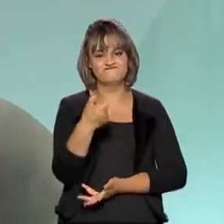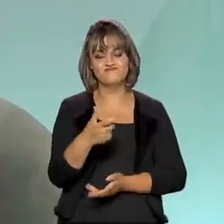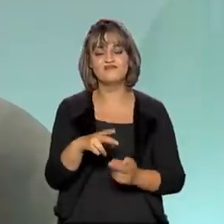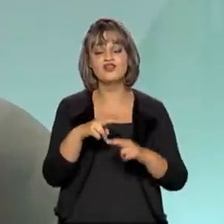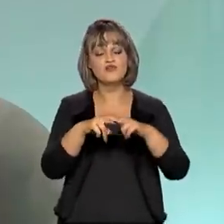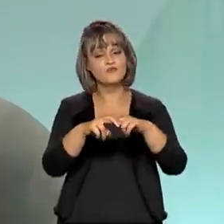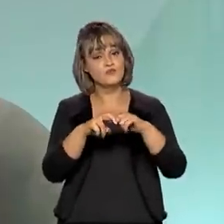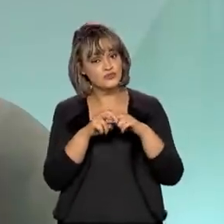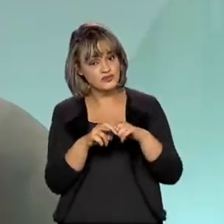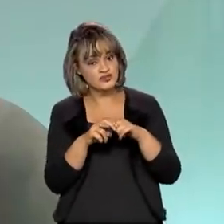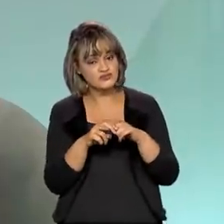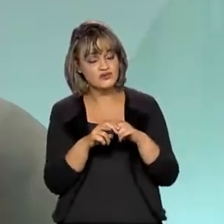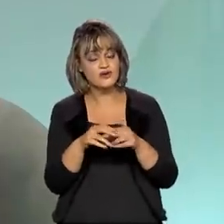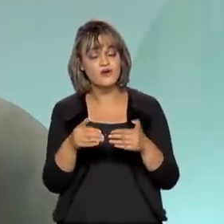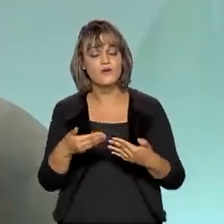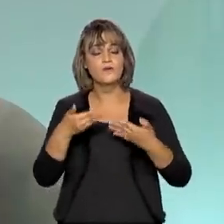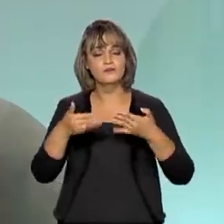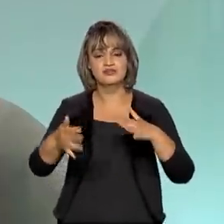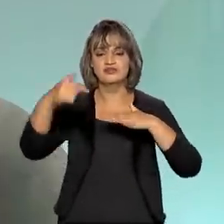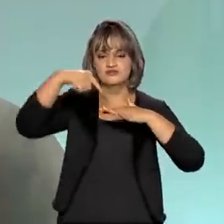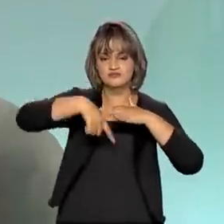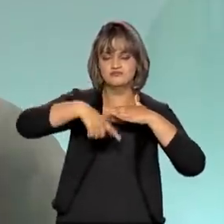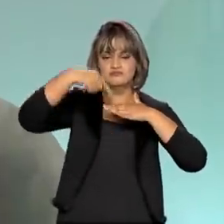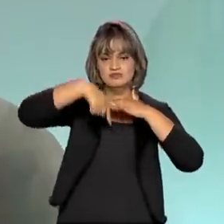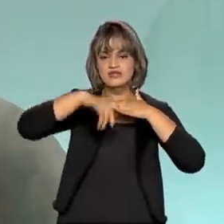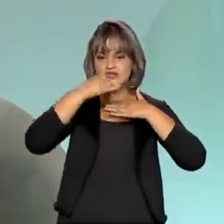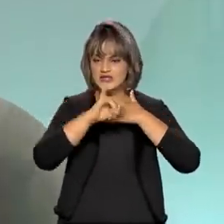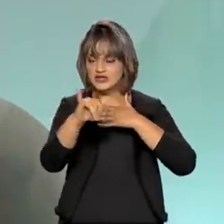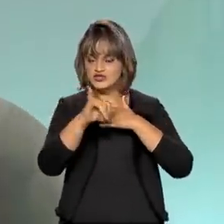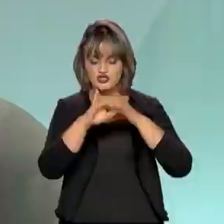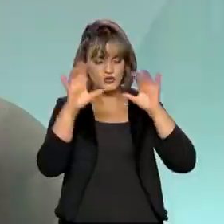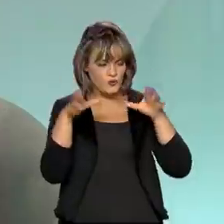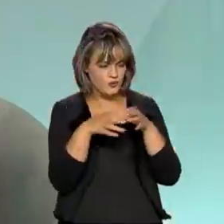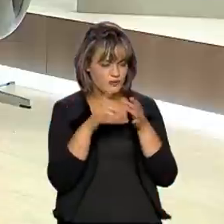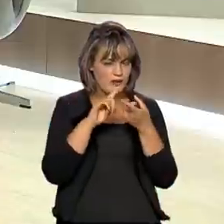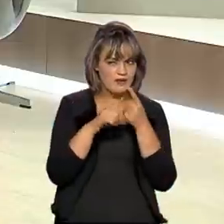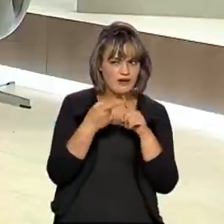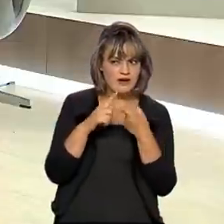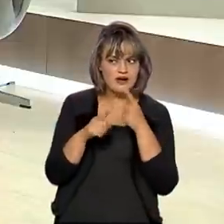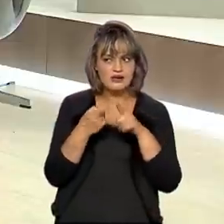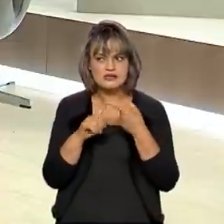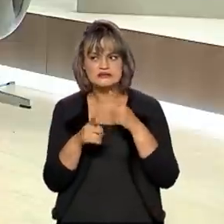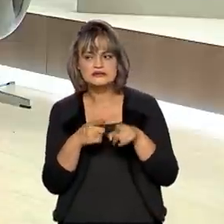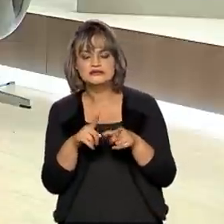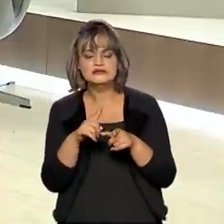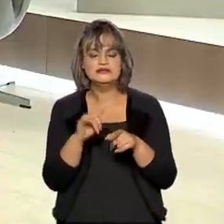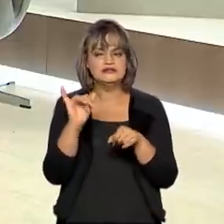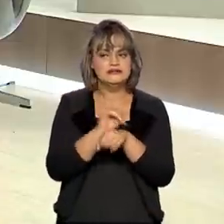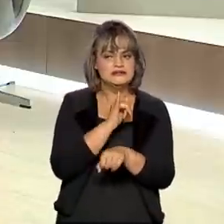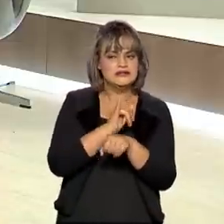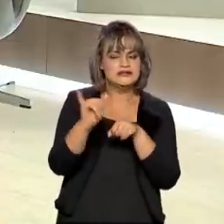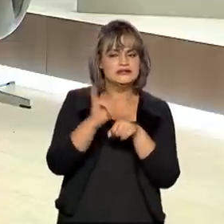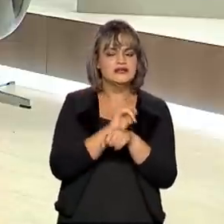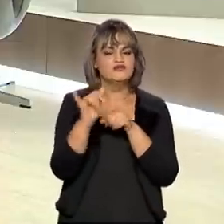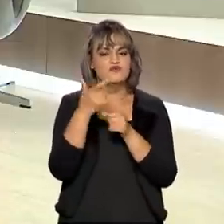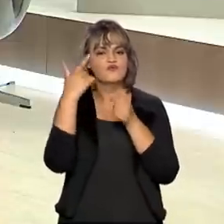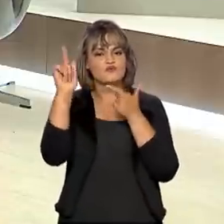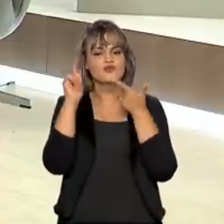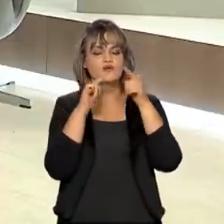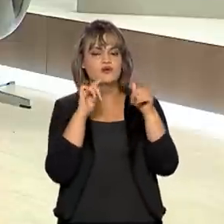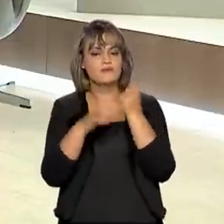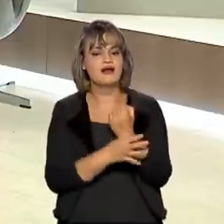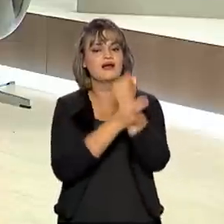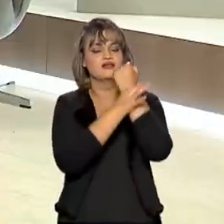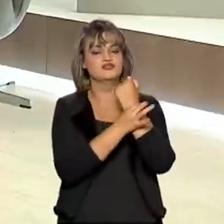o Ministério de Minas e Energia, ali dentro desse comitê de monitoramento, a adotar uma série de medidas para assegurar